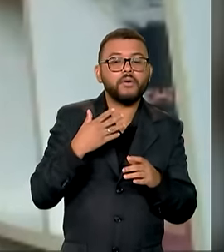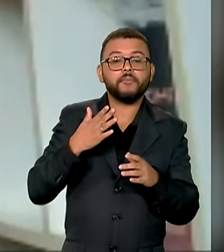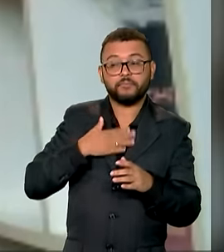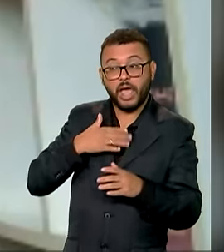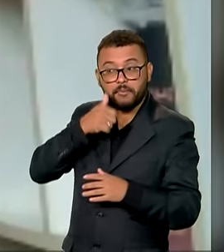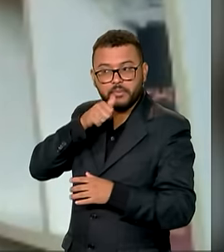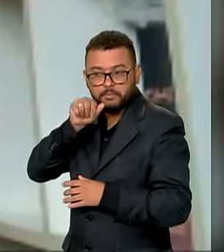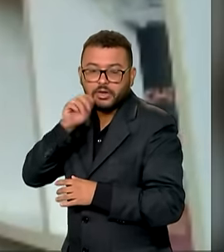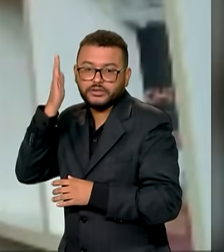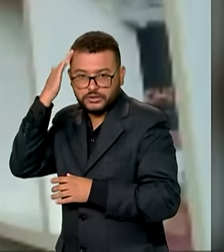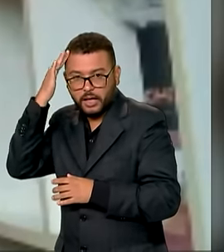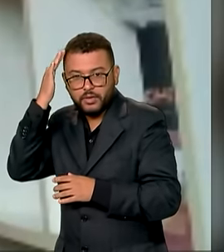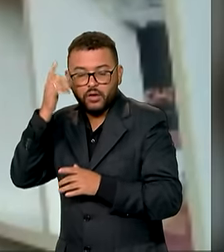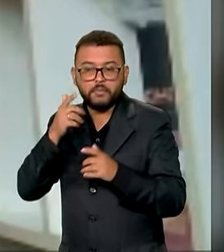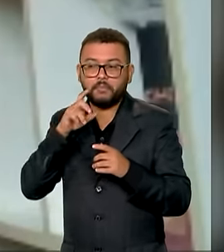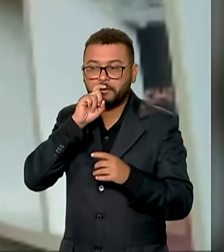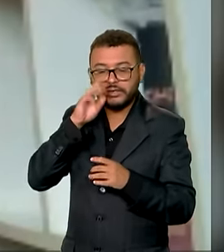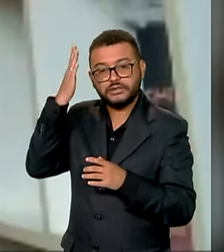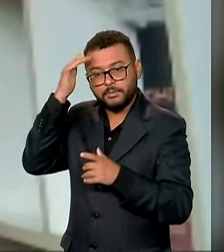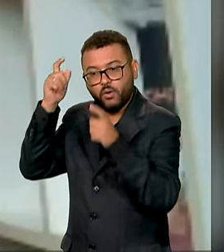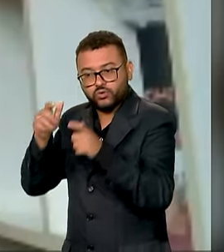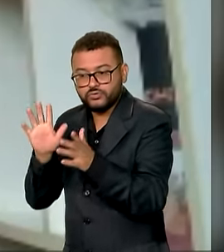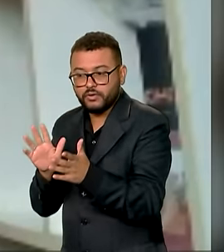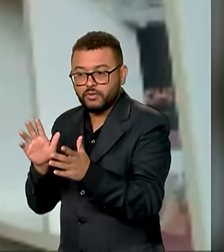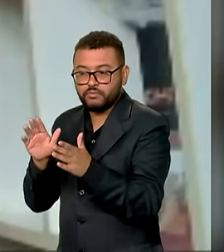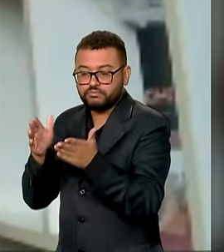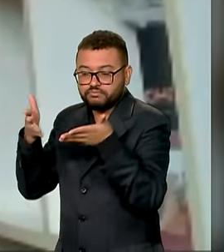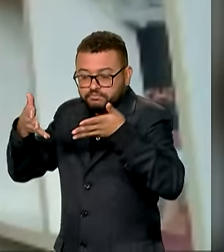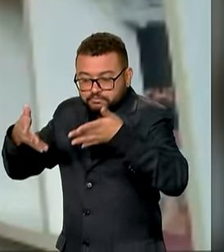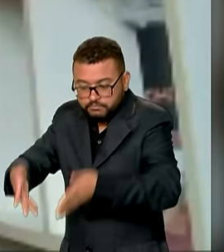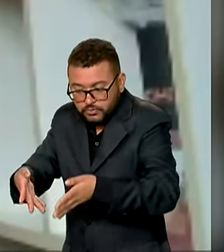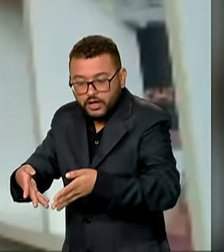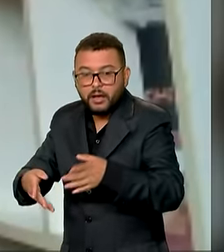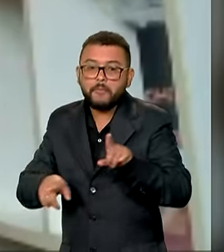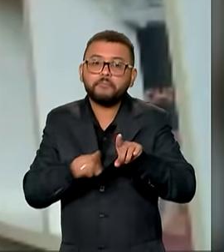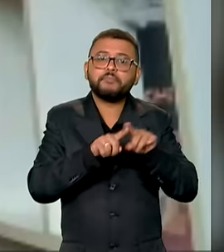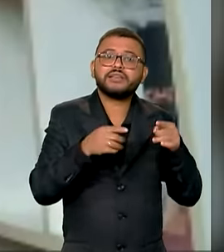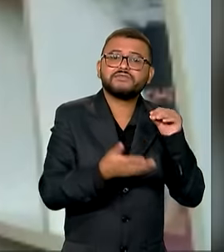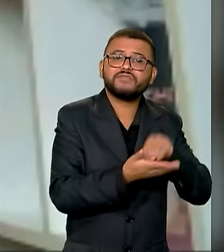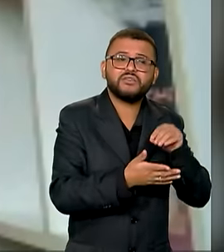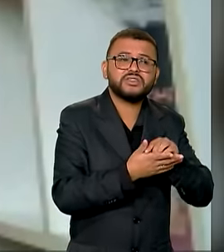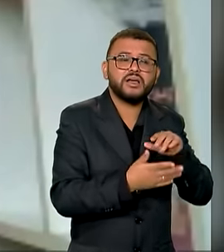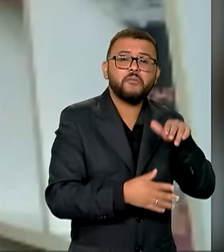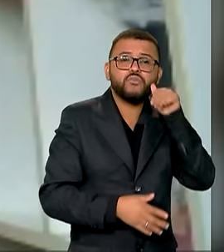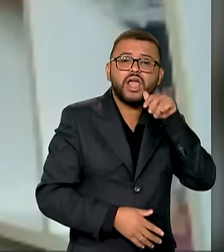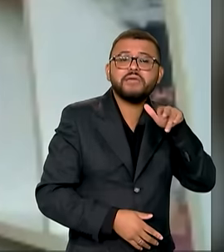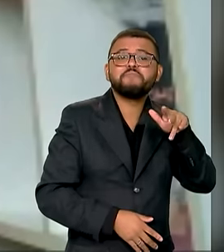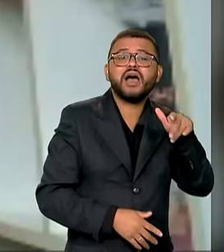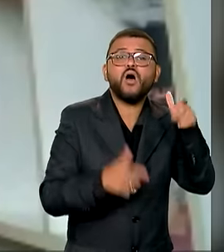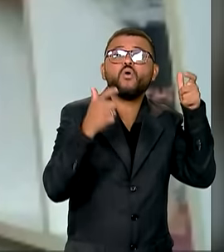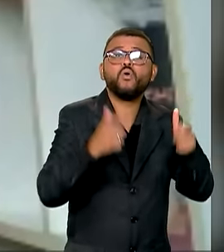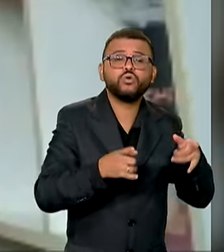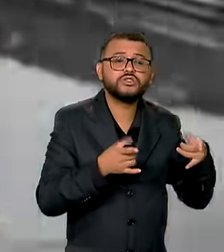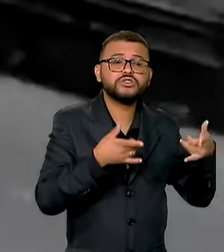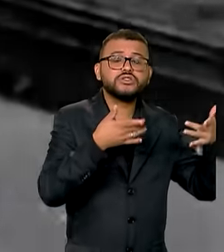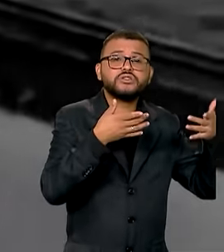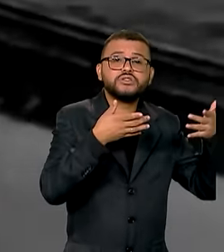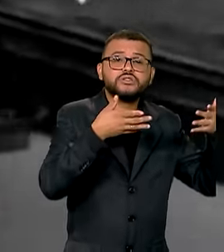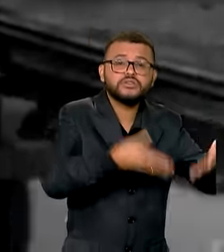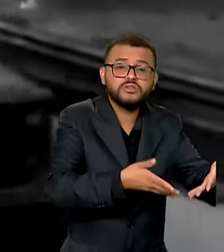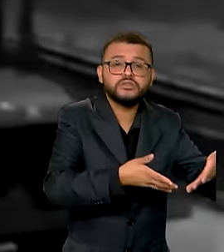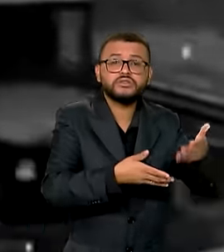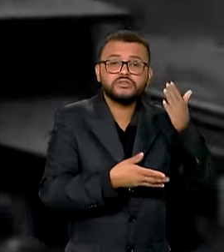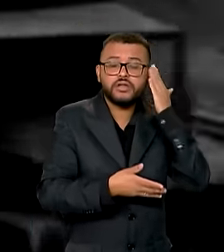mãe está sepultada e meu pai. Eu tenho o direito de saber onde minha irmã está sepultada, onde foi sepultada.